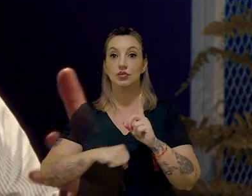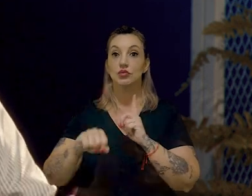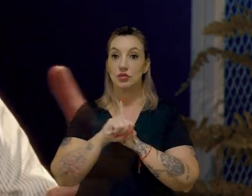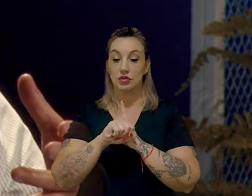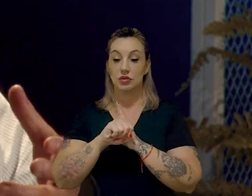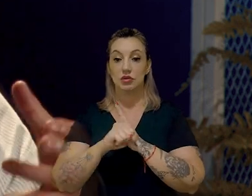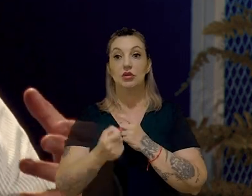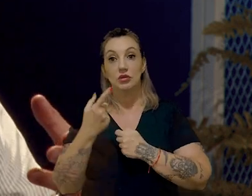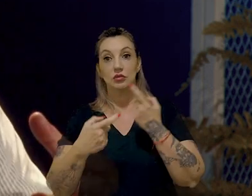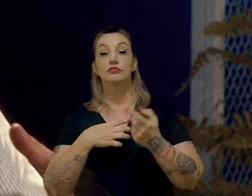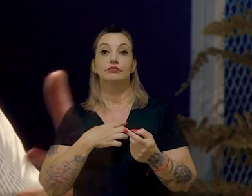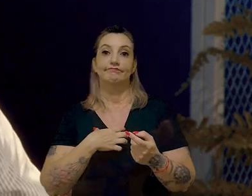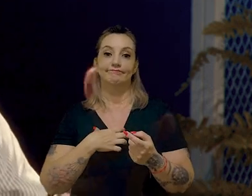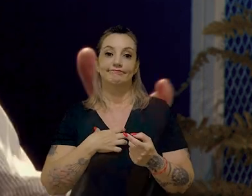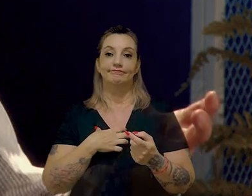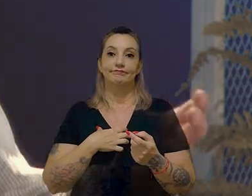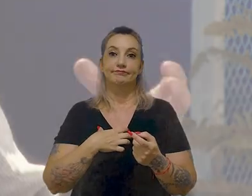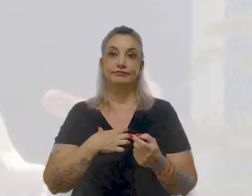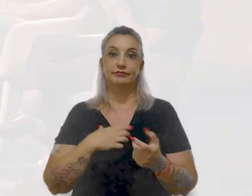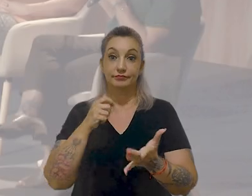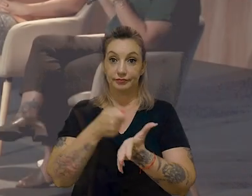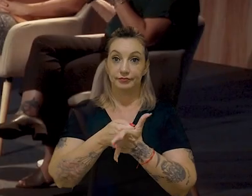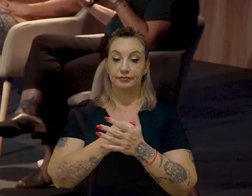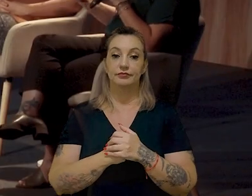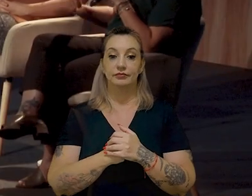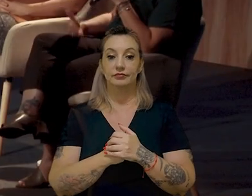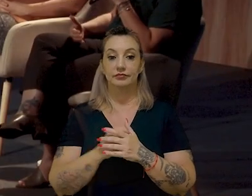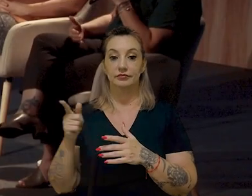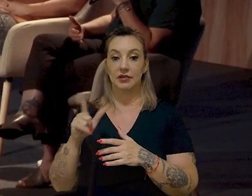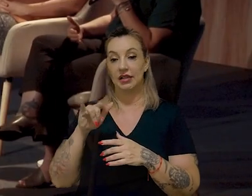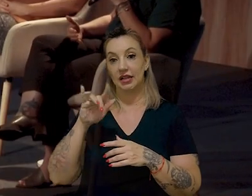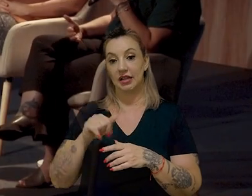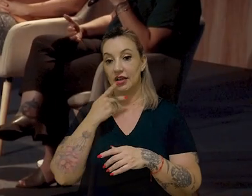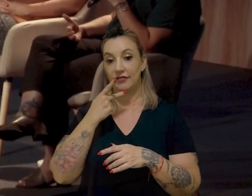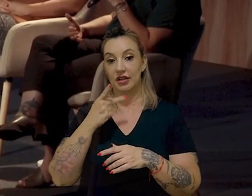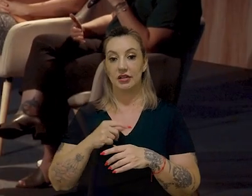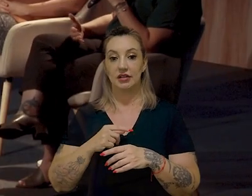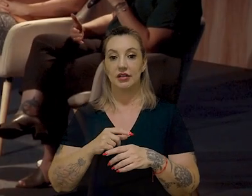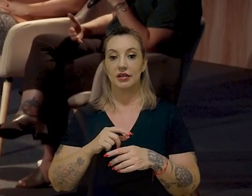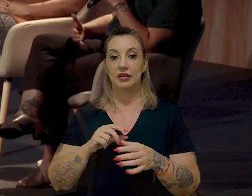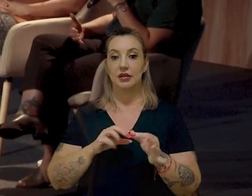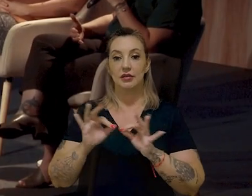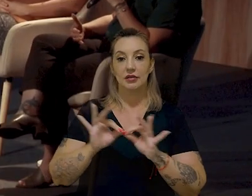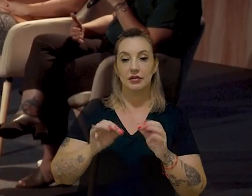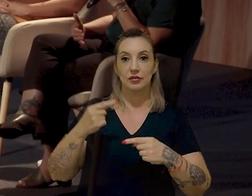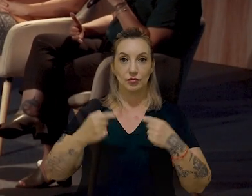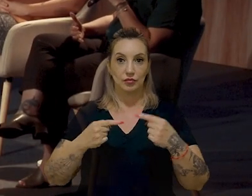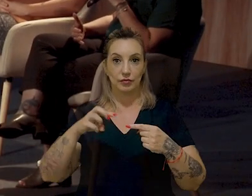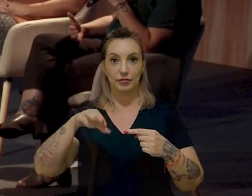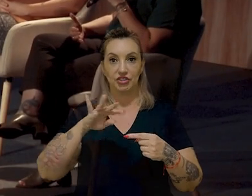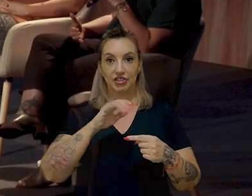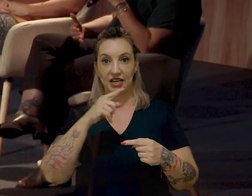de uma maneira ou de outra, vai acabar arcando. A Líria já disse no nosso call de preparo, eu falei, a gente fica discutindo mitigação,